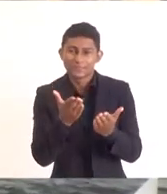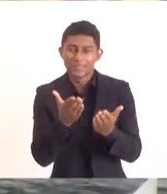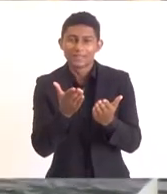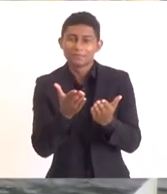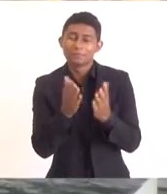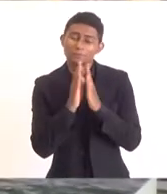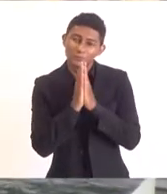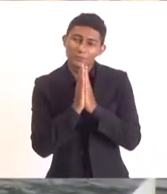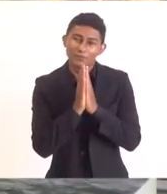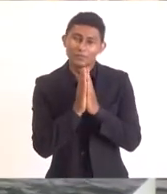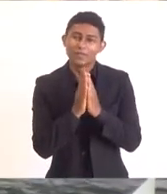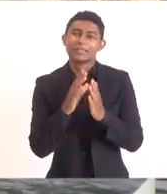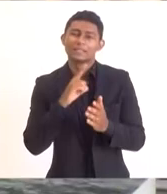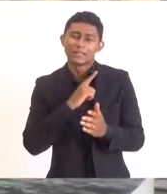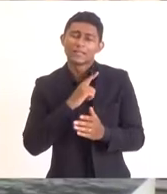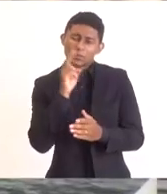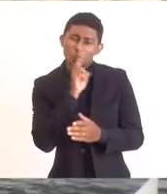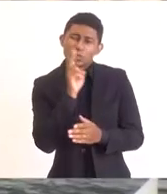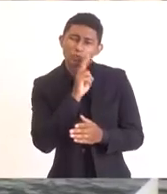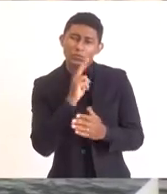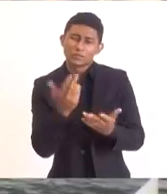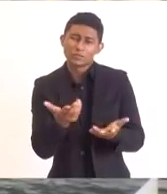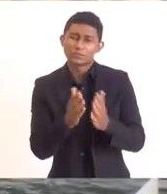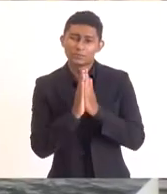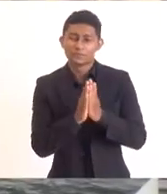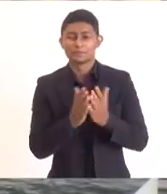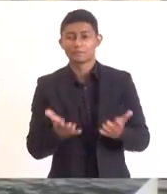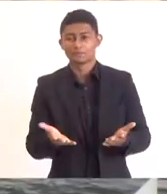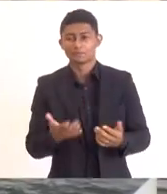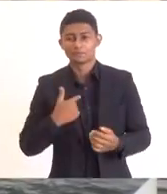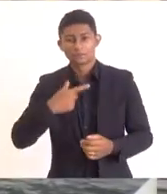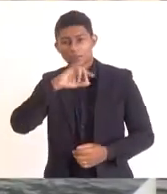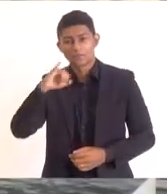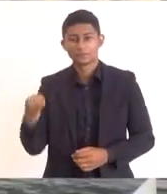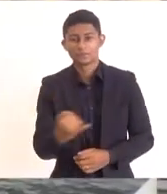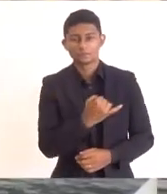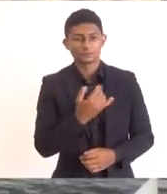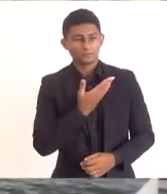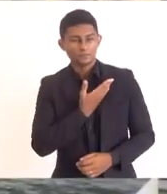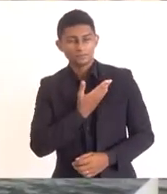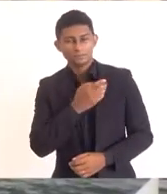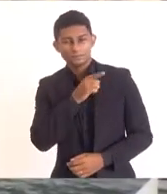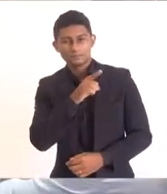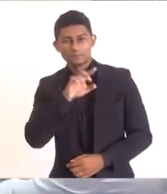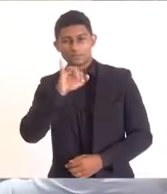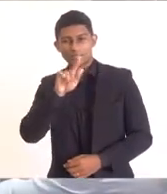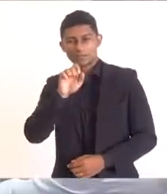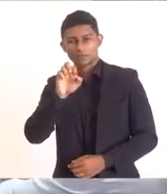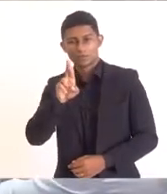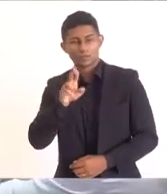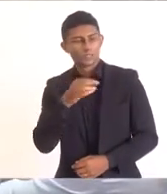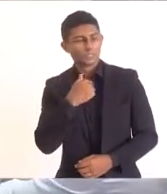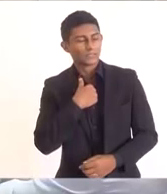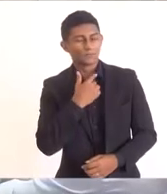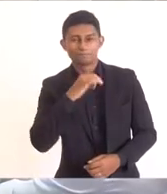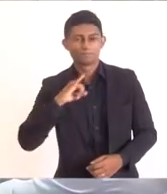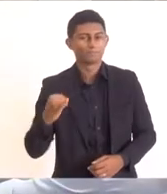necessidades urgentes. E queria aproveitar, já que eu estou aqui com o meu amigo Igor Sardim, Igor,